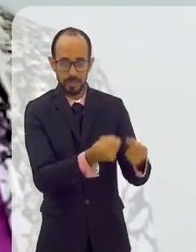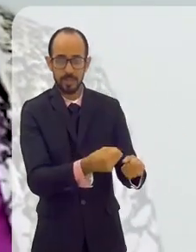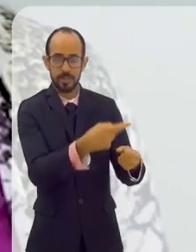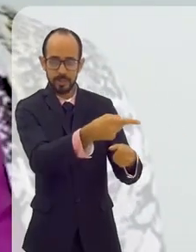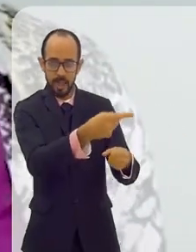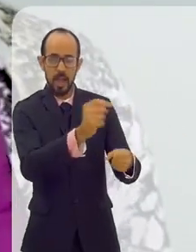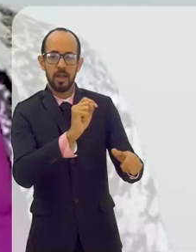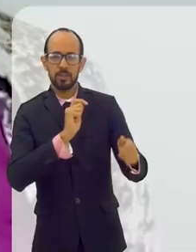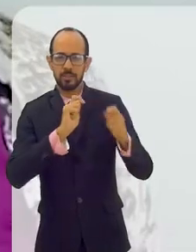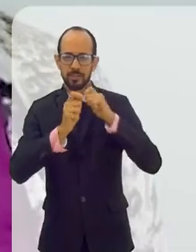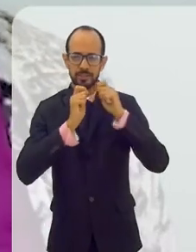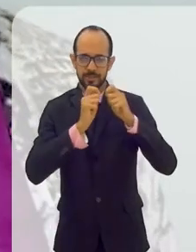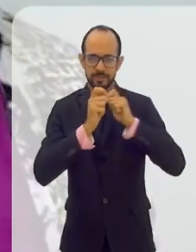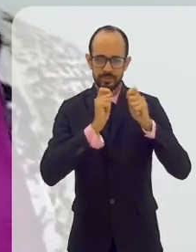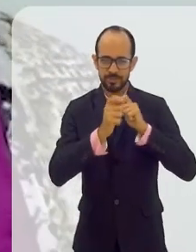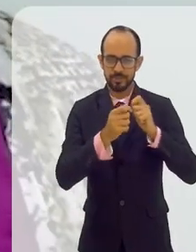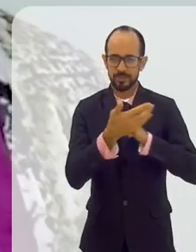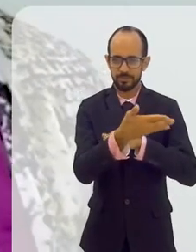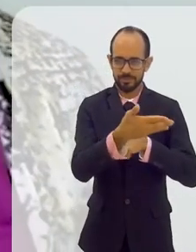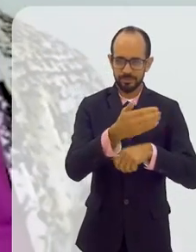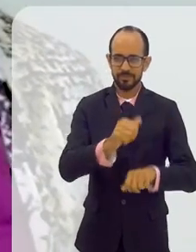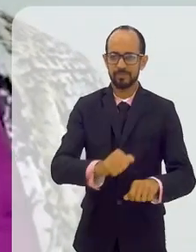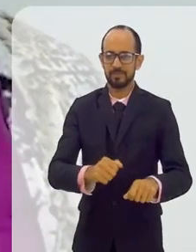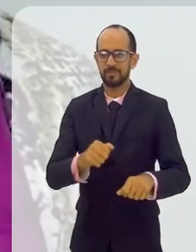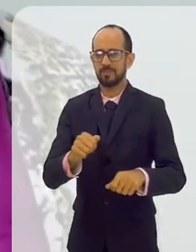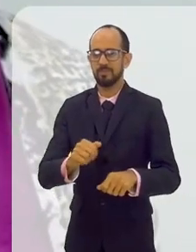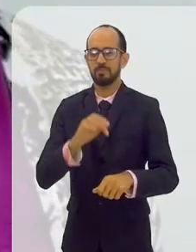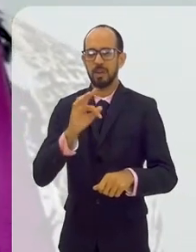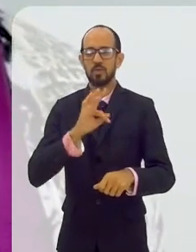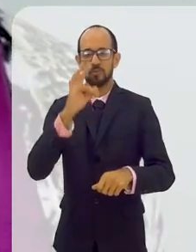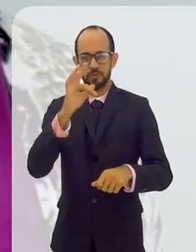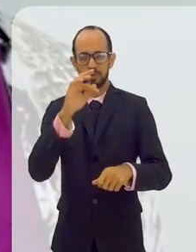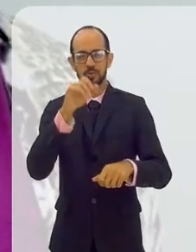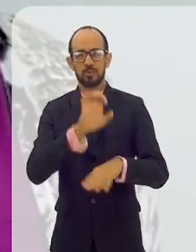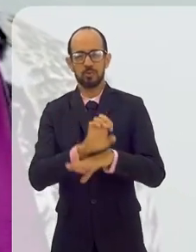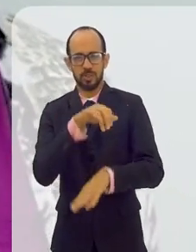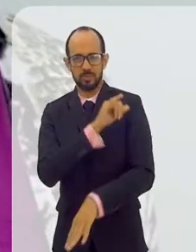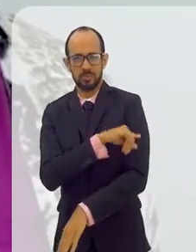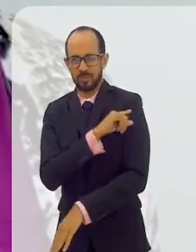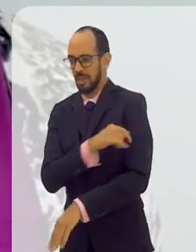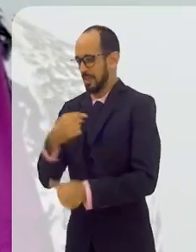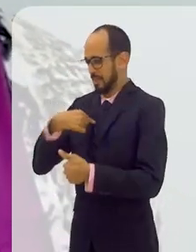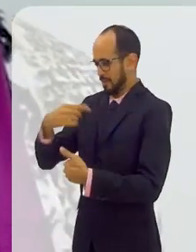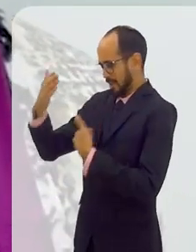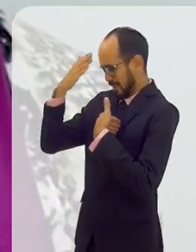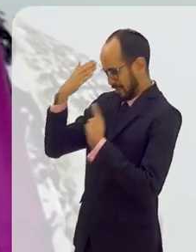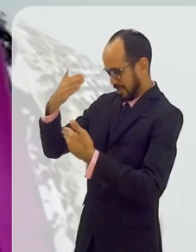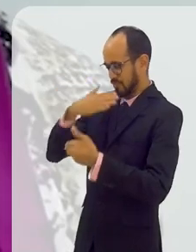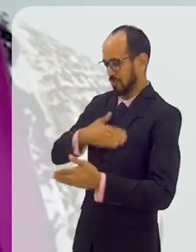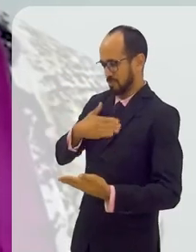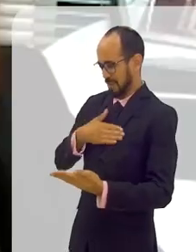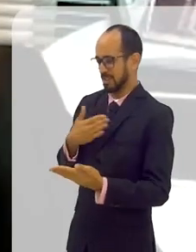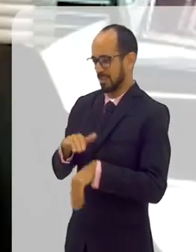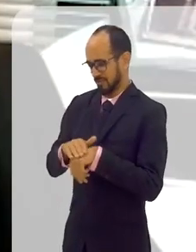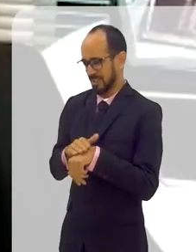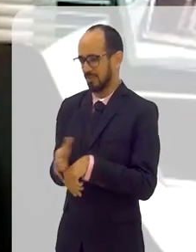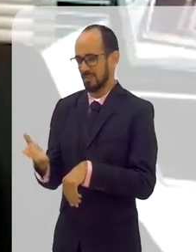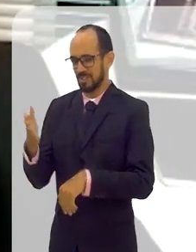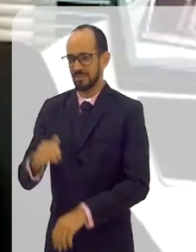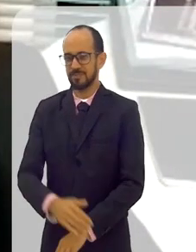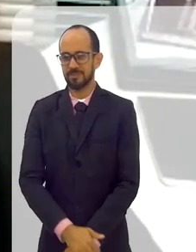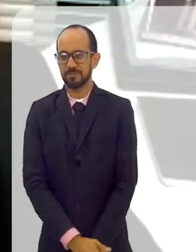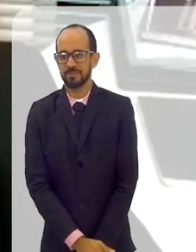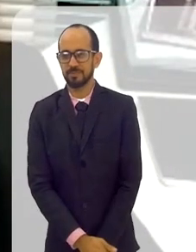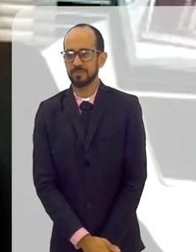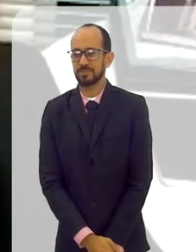aberto espaço na sua agenda para contribuir no desenho dessa agenda de futuro nos próximos anos do Estado do Rio de Janeiro. Eu que agradeço, foi